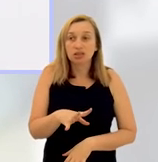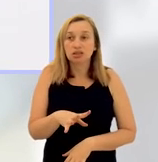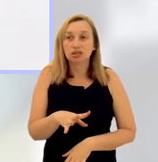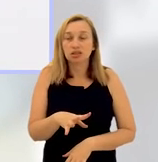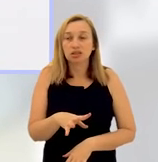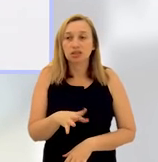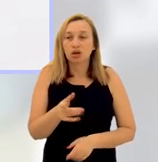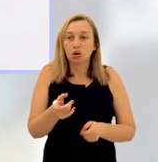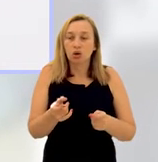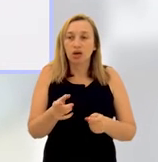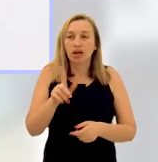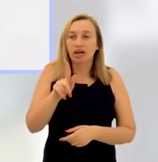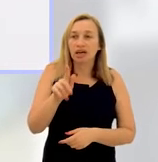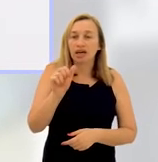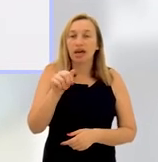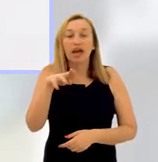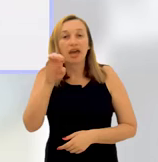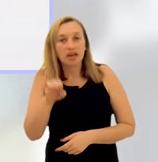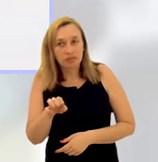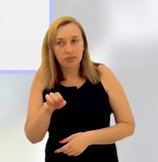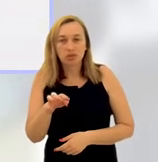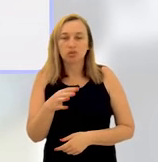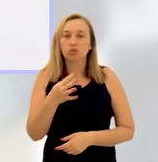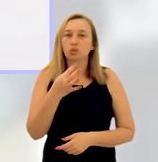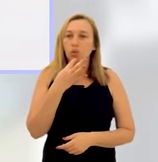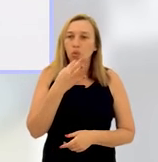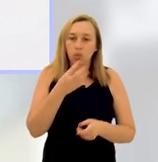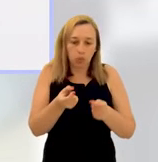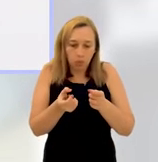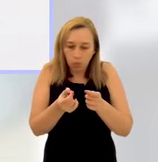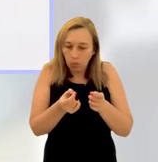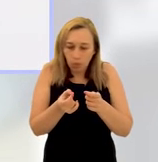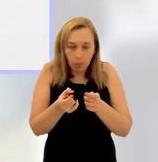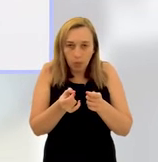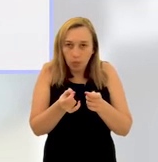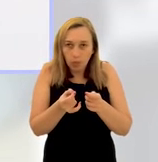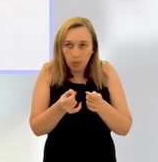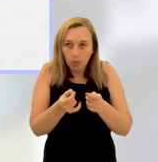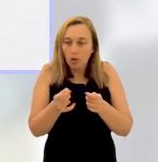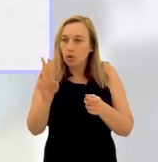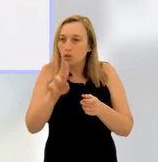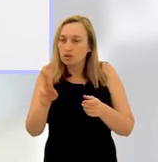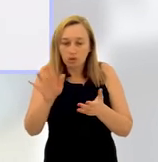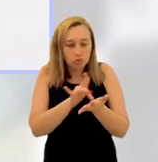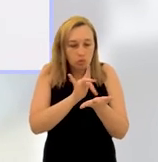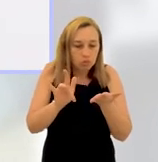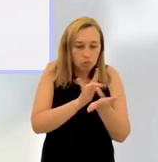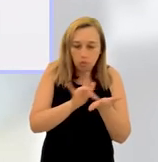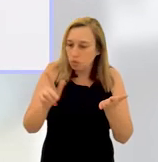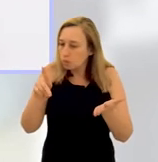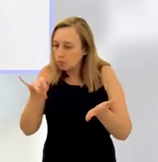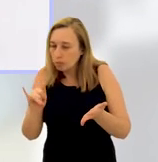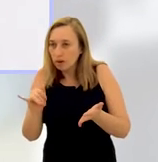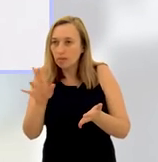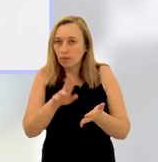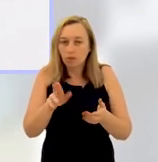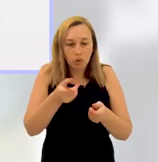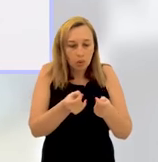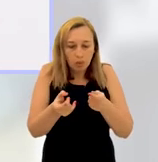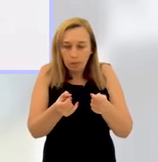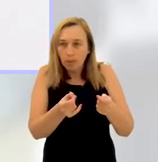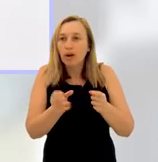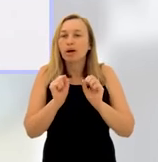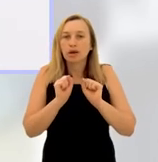familiarizadas com os games, com os jogos, com os celulares, usar celulares dos pais para poder jogar. E